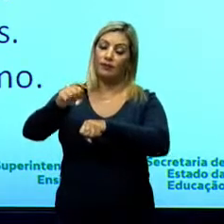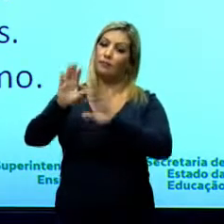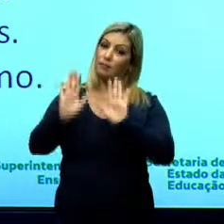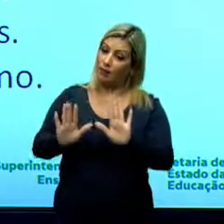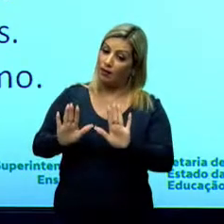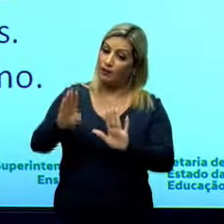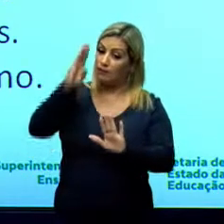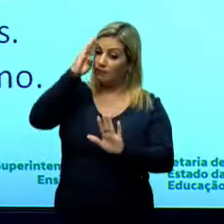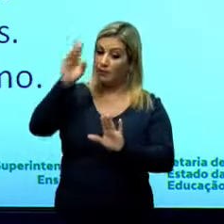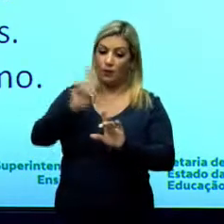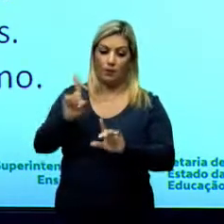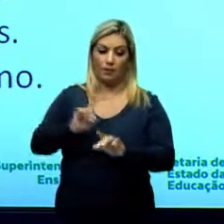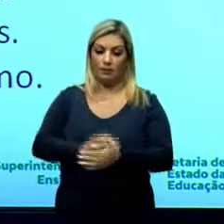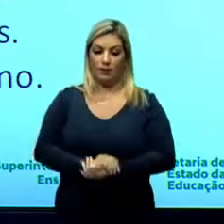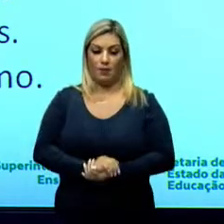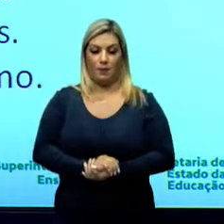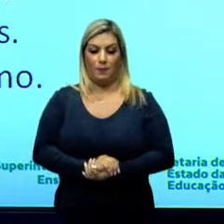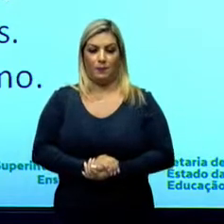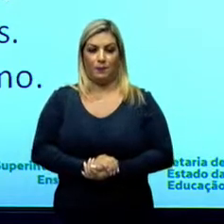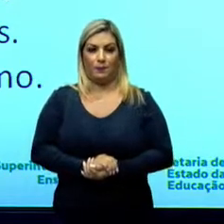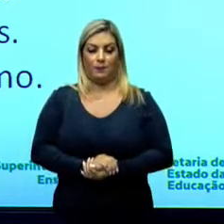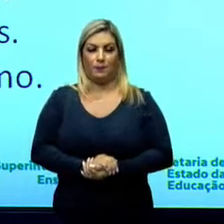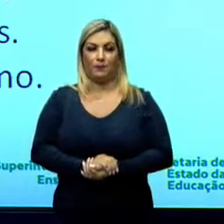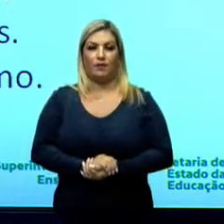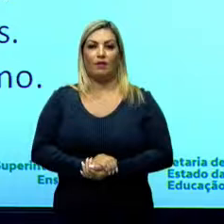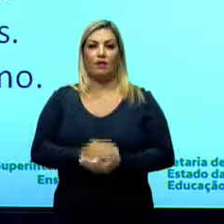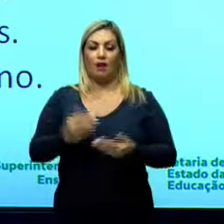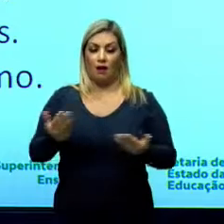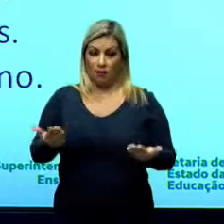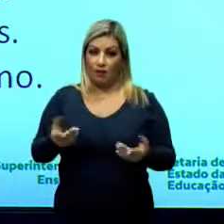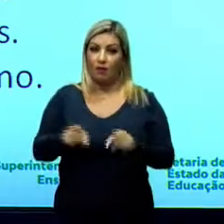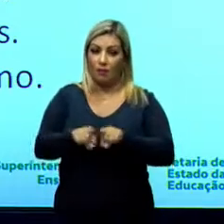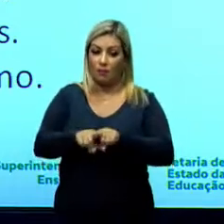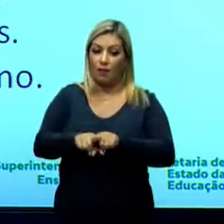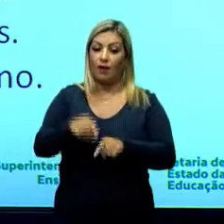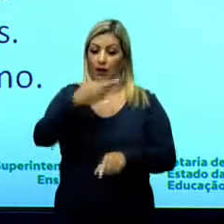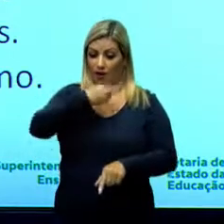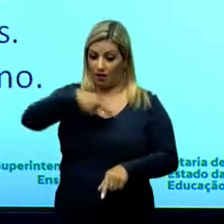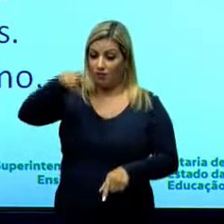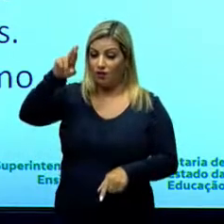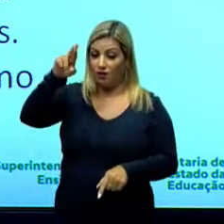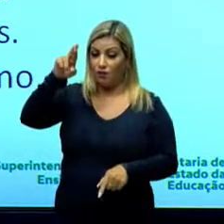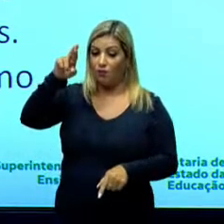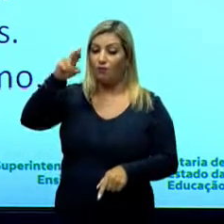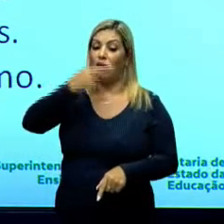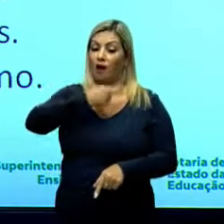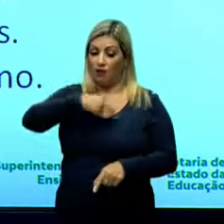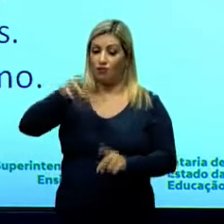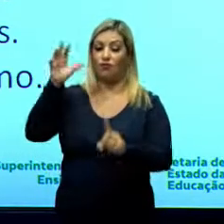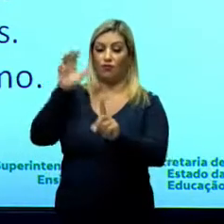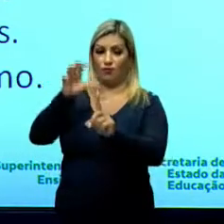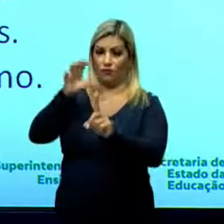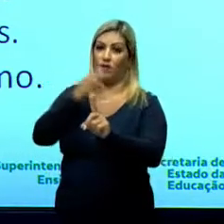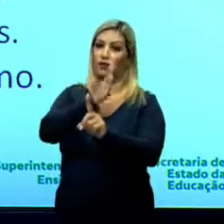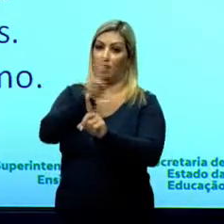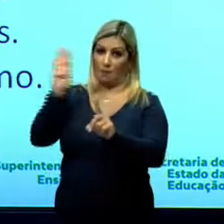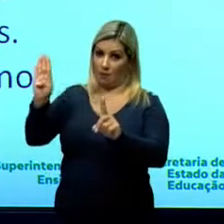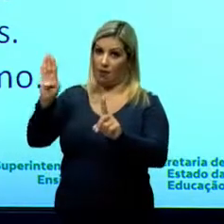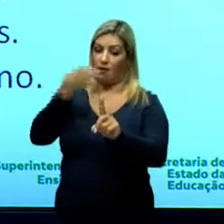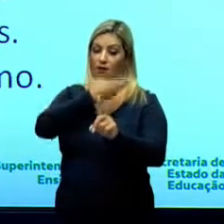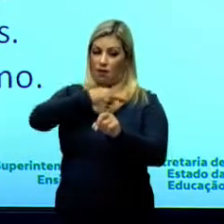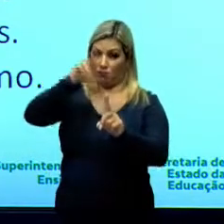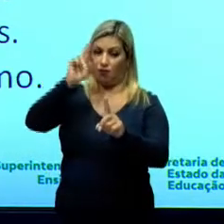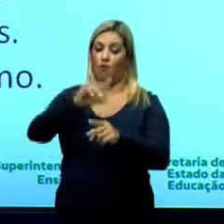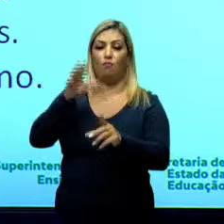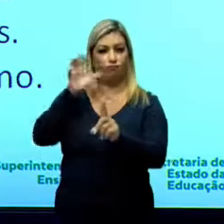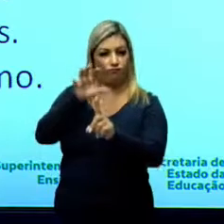Sim, mas não é o fator principal dessa guerra. A questão religiosa tem influência, como fala ali na letra B, promover a